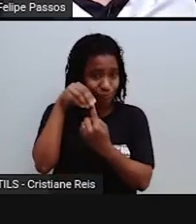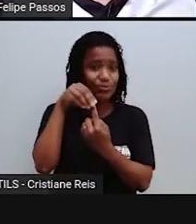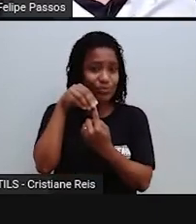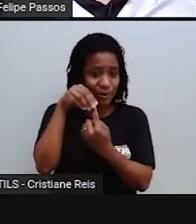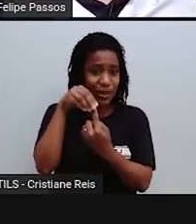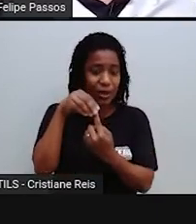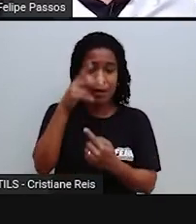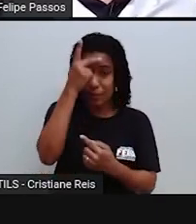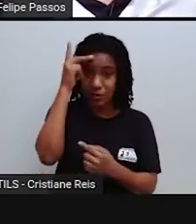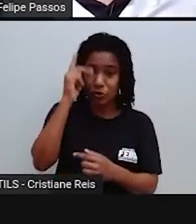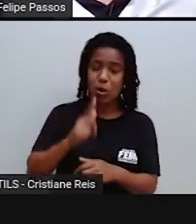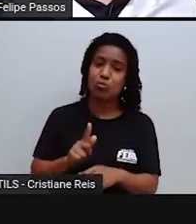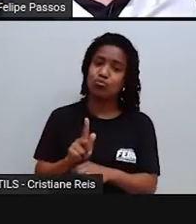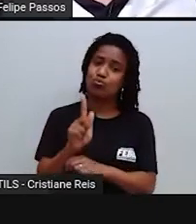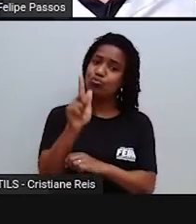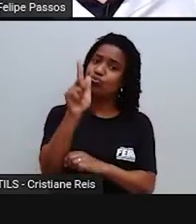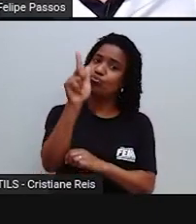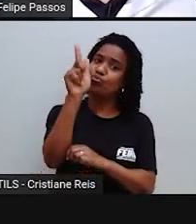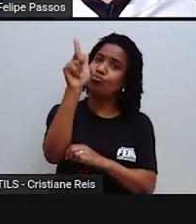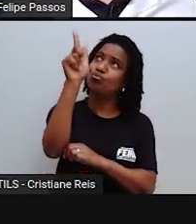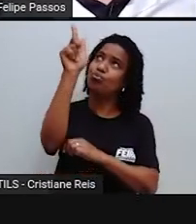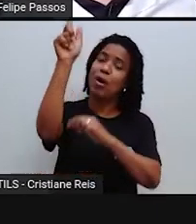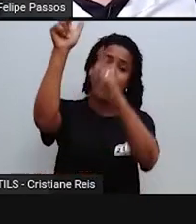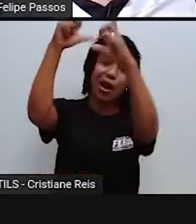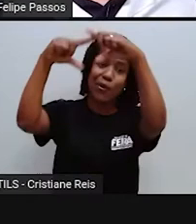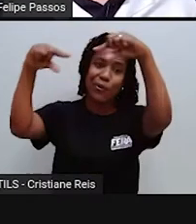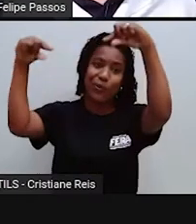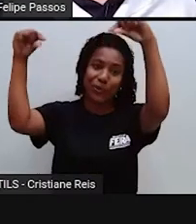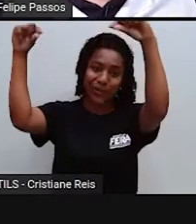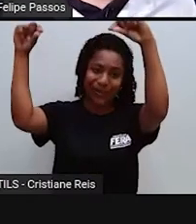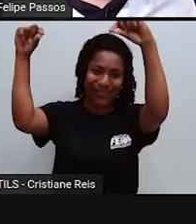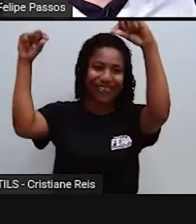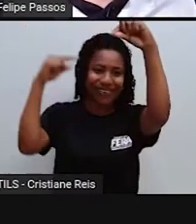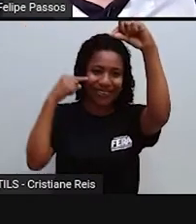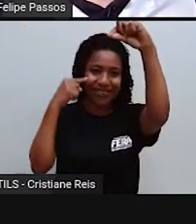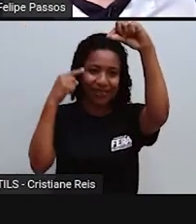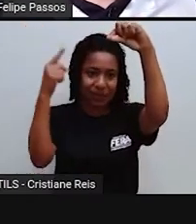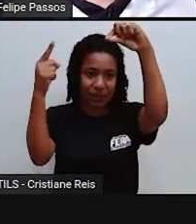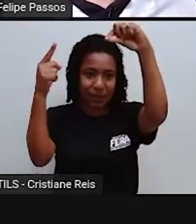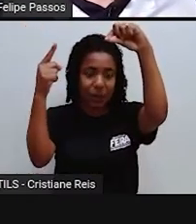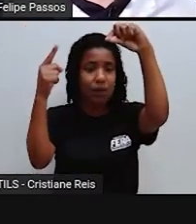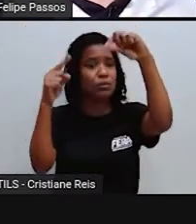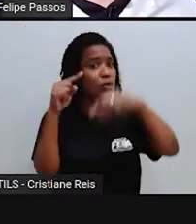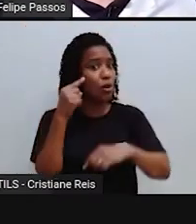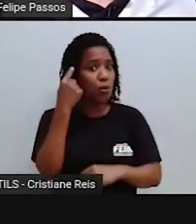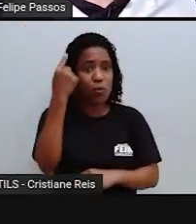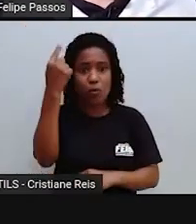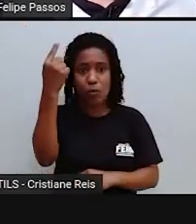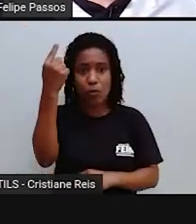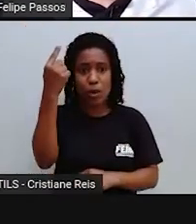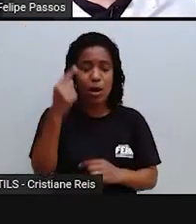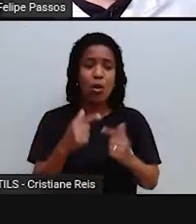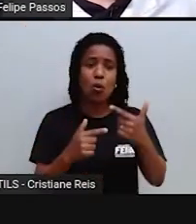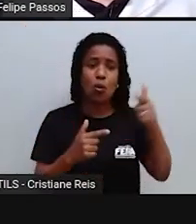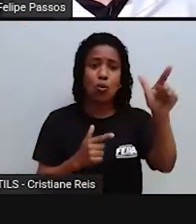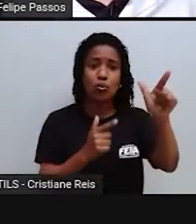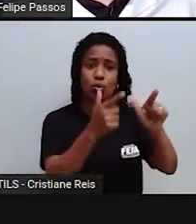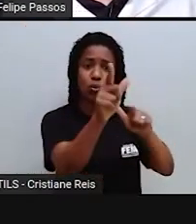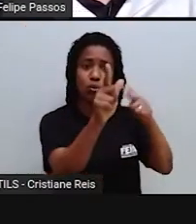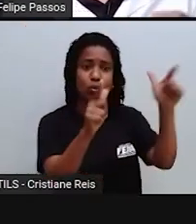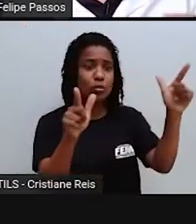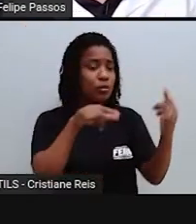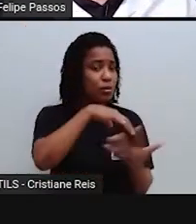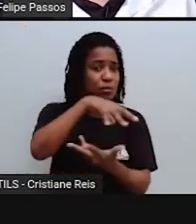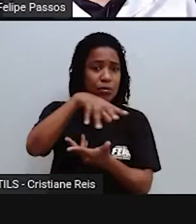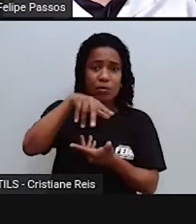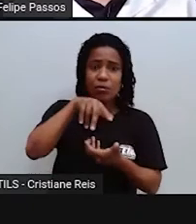ir na Lua. E a Lua está pertinho da Terra. Imagina outros planetas, né? A gente não tem outros planetas para explorar os recursos. Então a gente